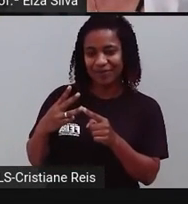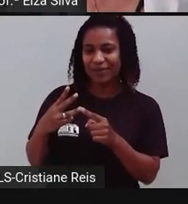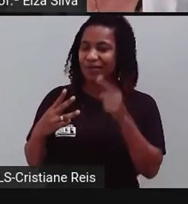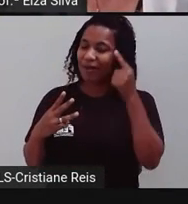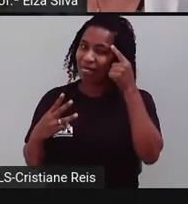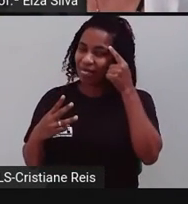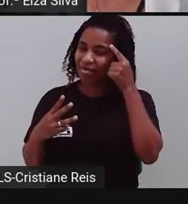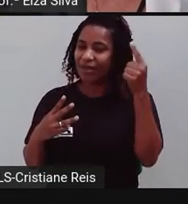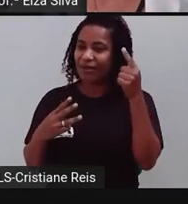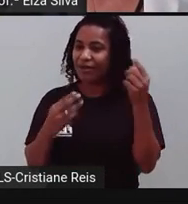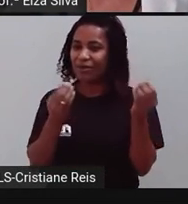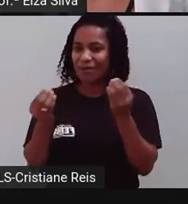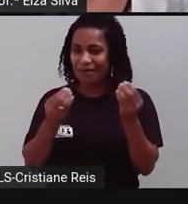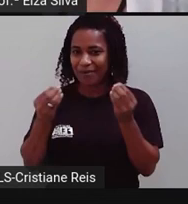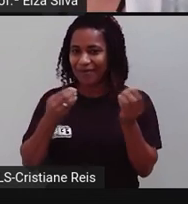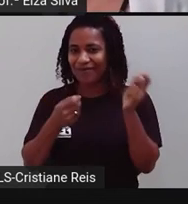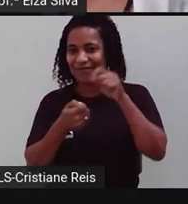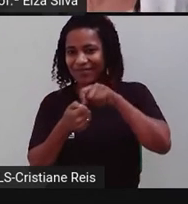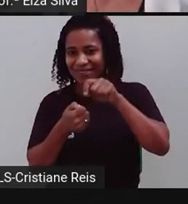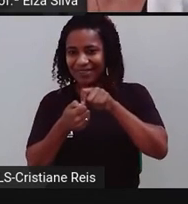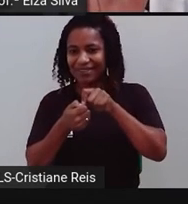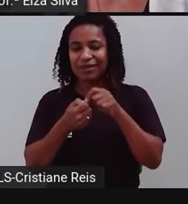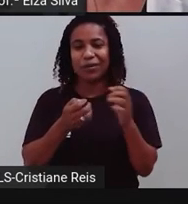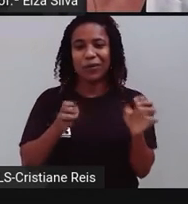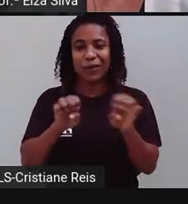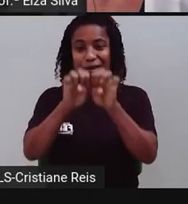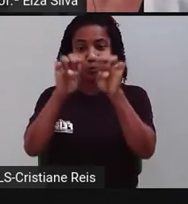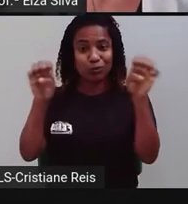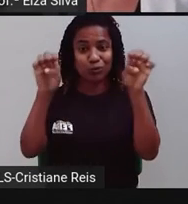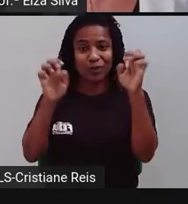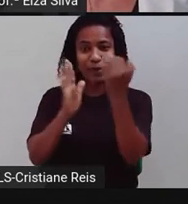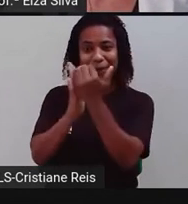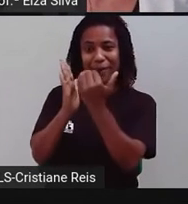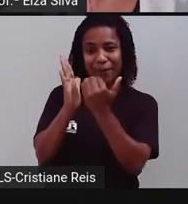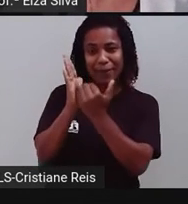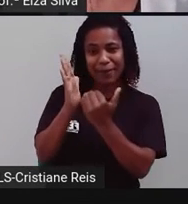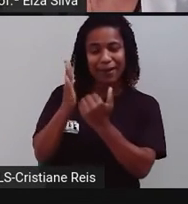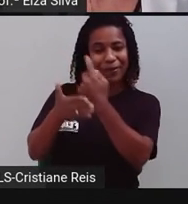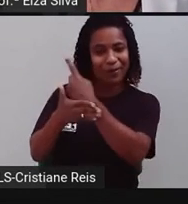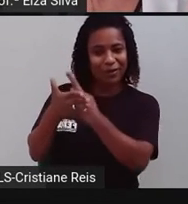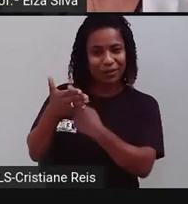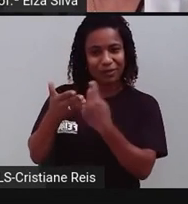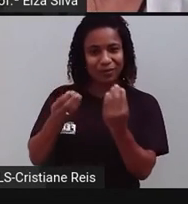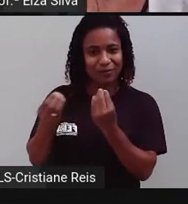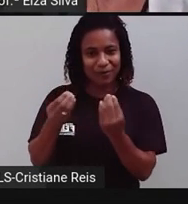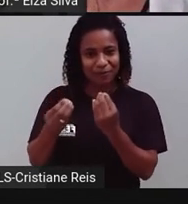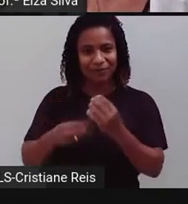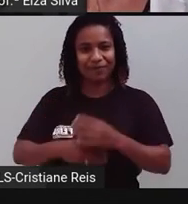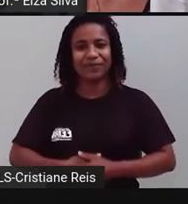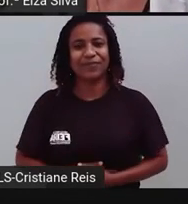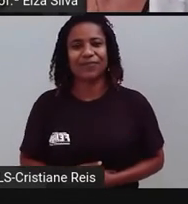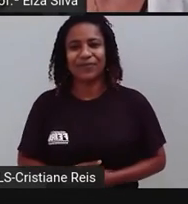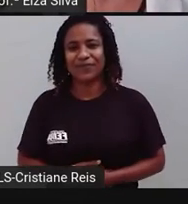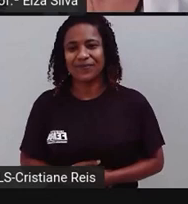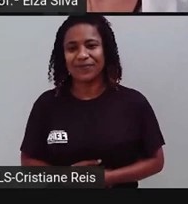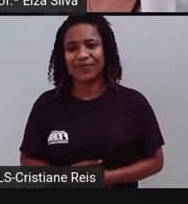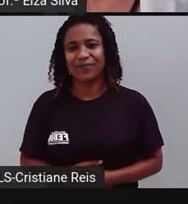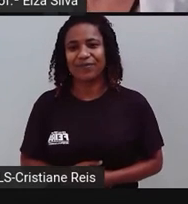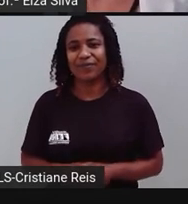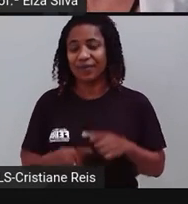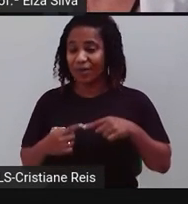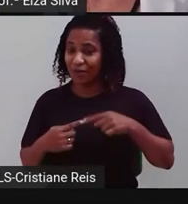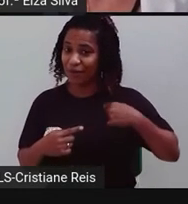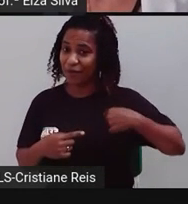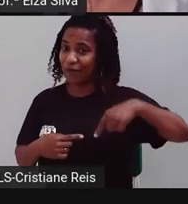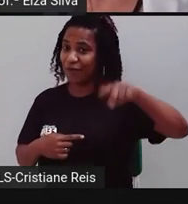ideia para vocês de como vocês podem estruturar esse plano I am going to go to the beach Então eu vou para